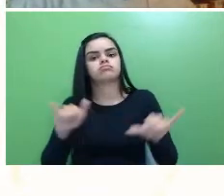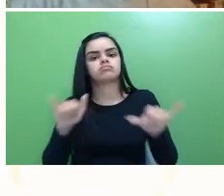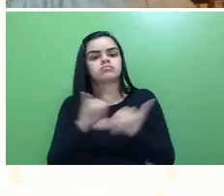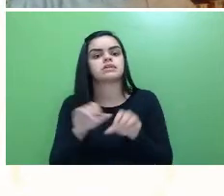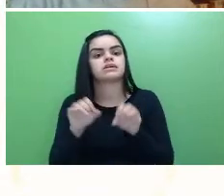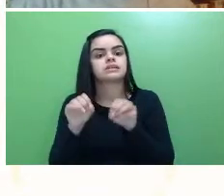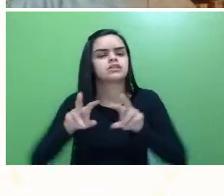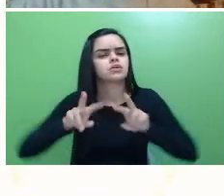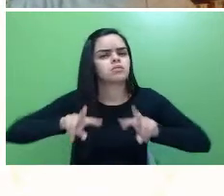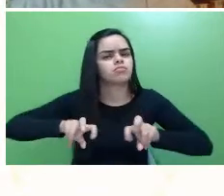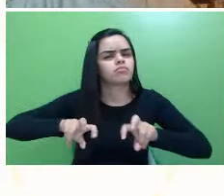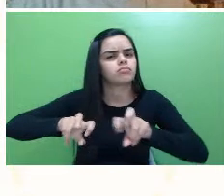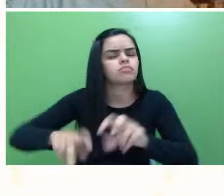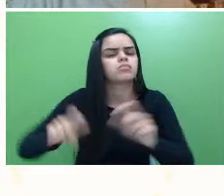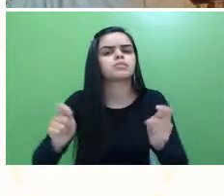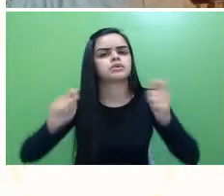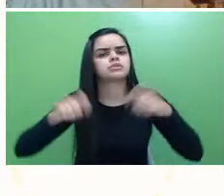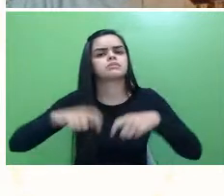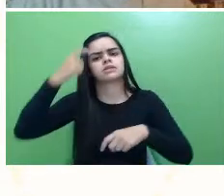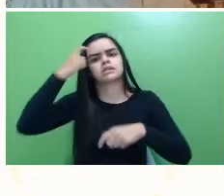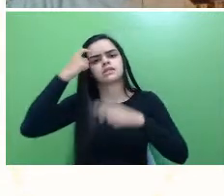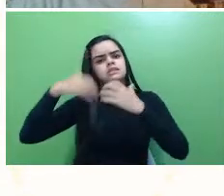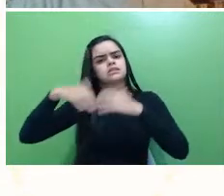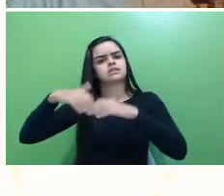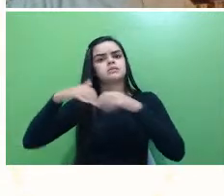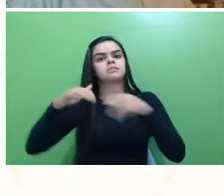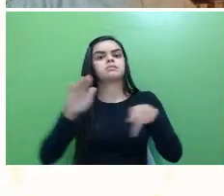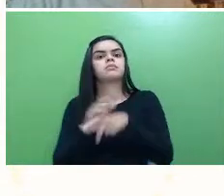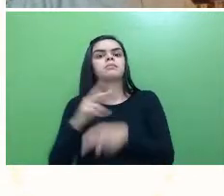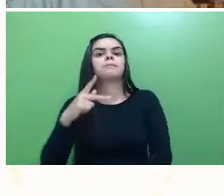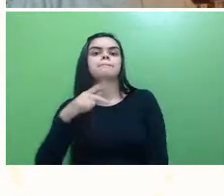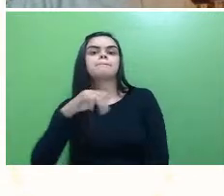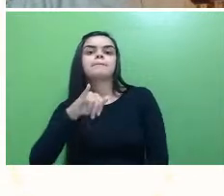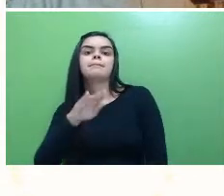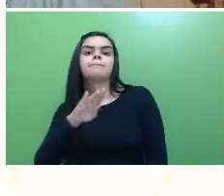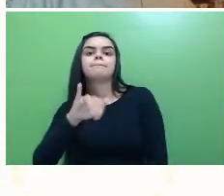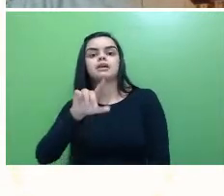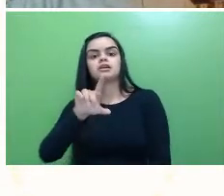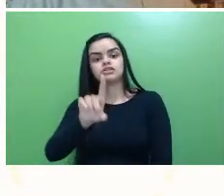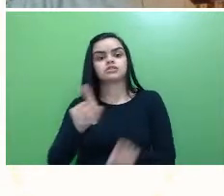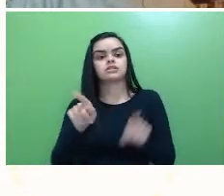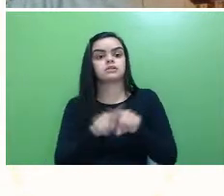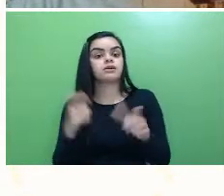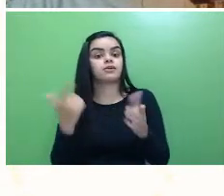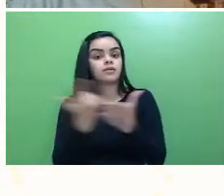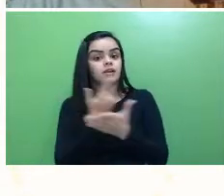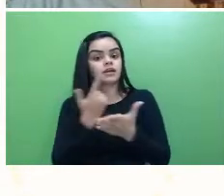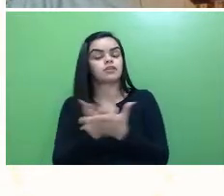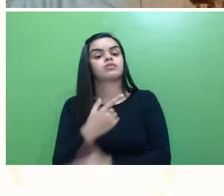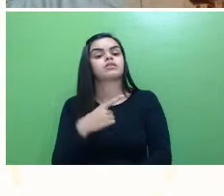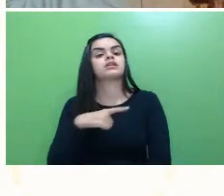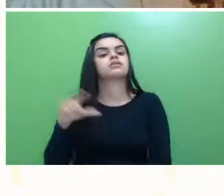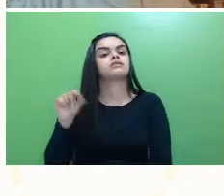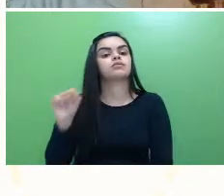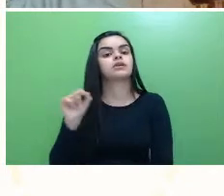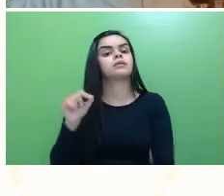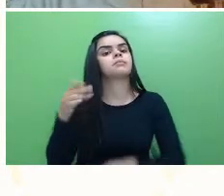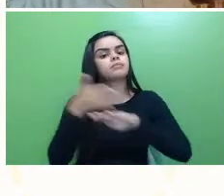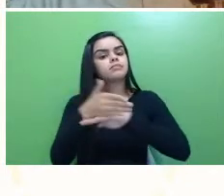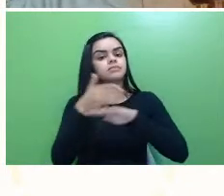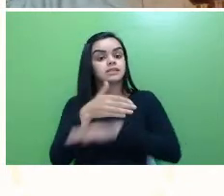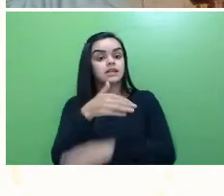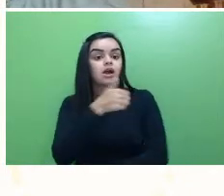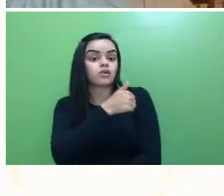Investigação, Possibilidades e Reflexões do PIBID. Interessante desse livro, que contou com a participação de